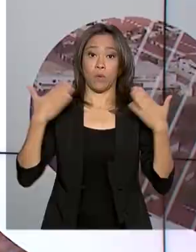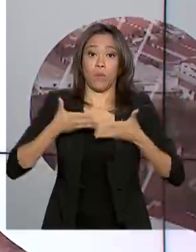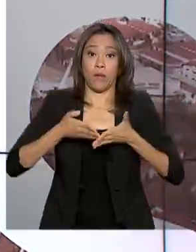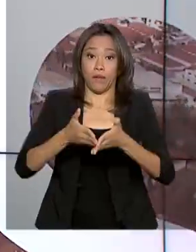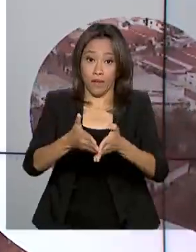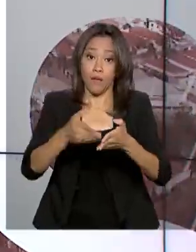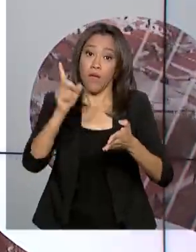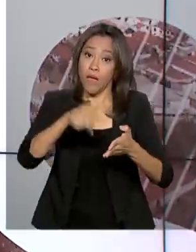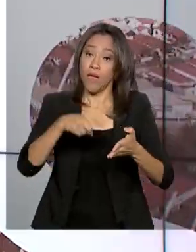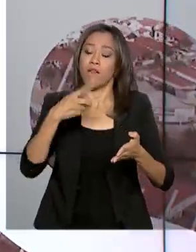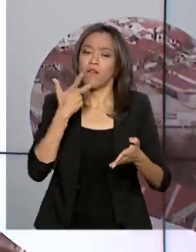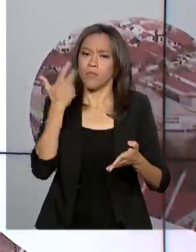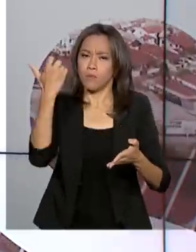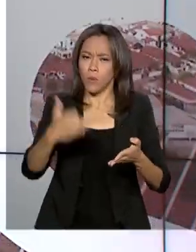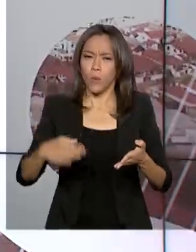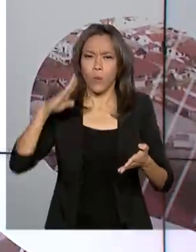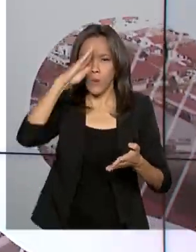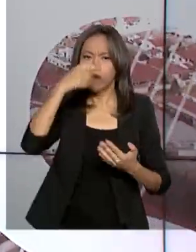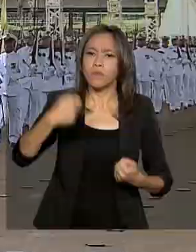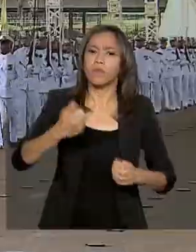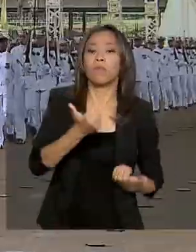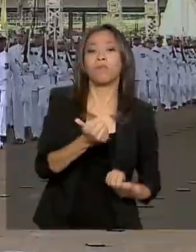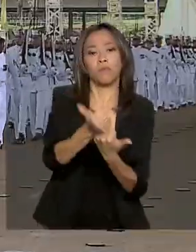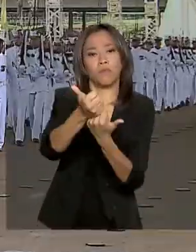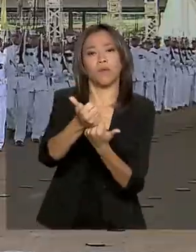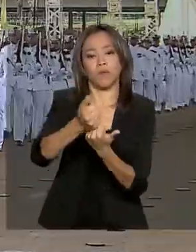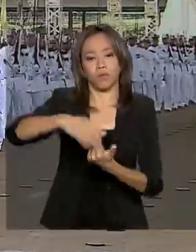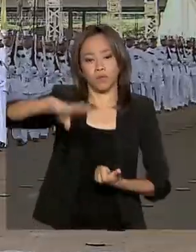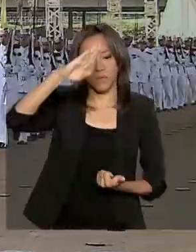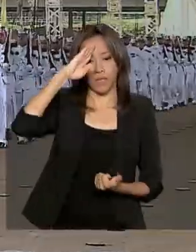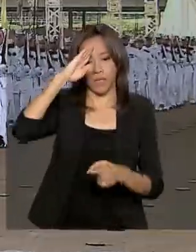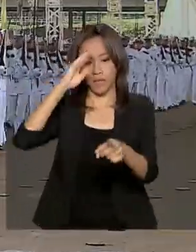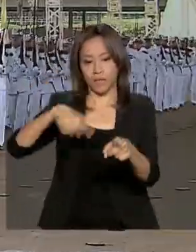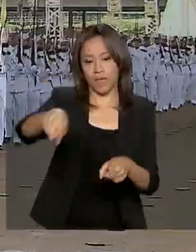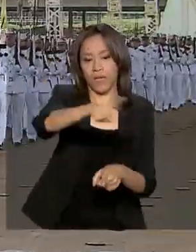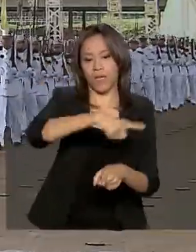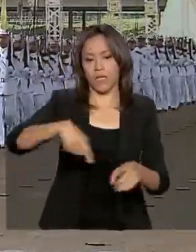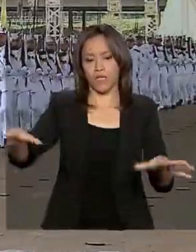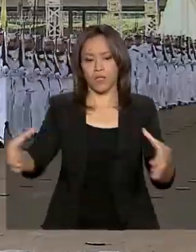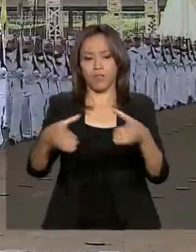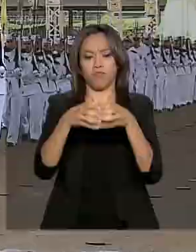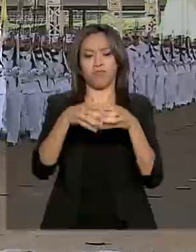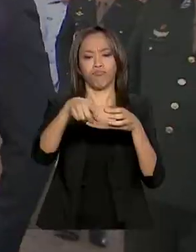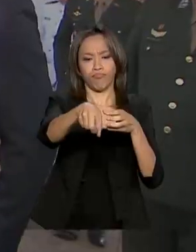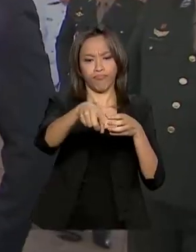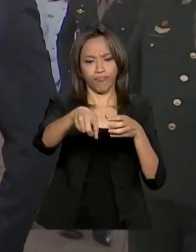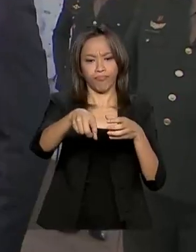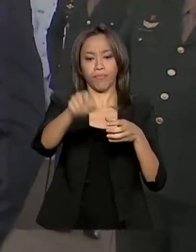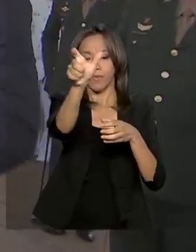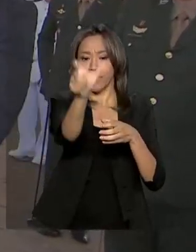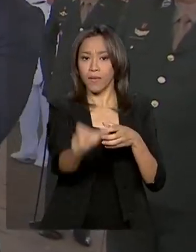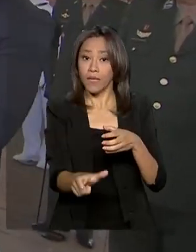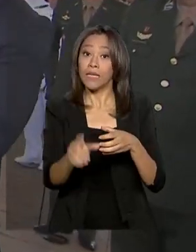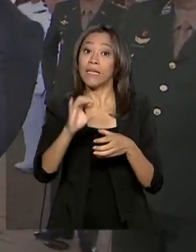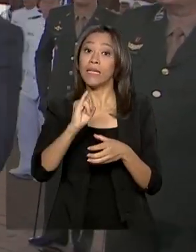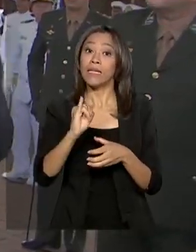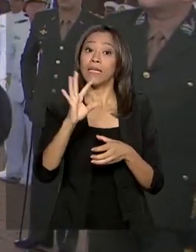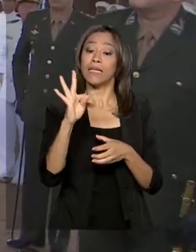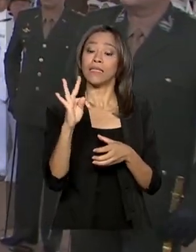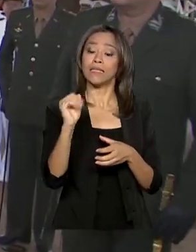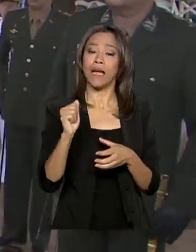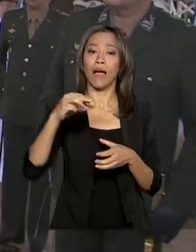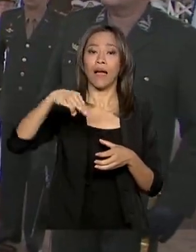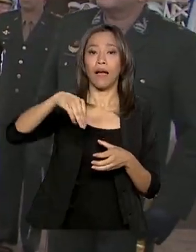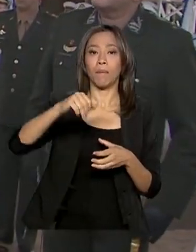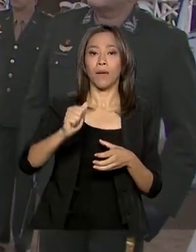ampliar o apoio aos militares. Herói da pátria e patrono da marinha, o marquês de Itamandaré, dá